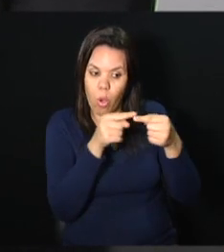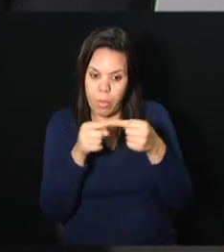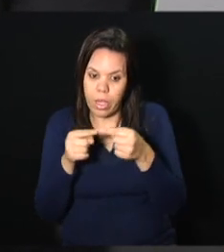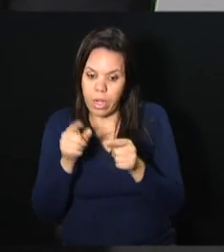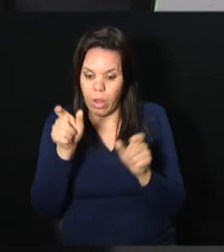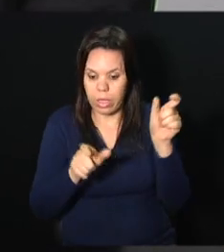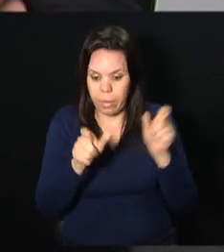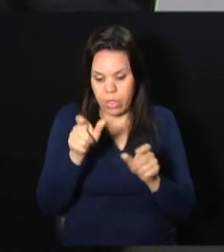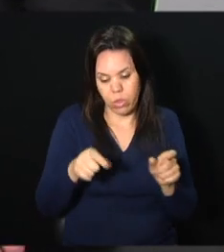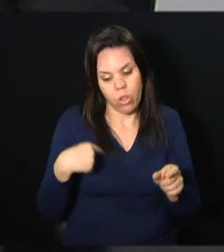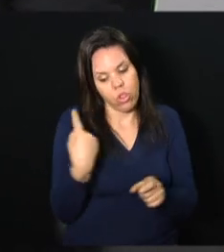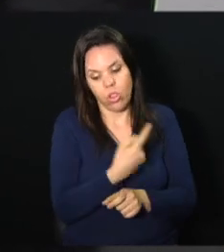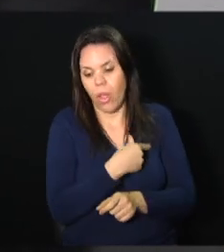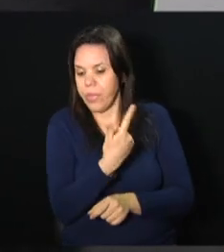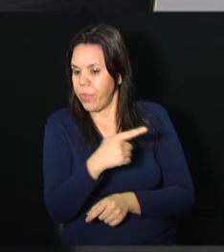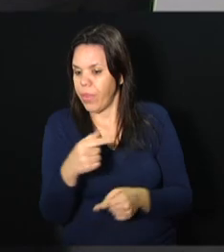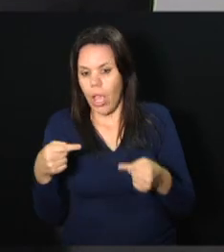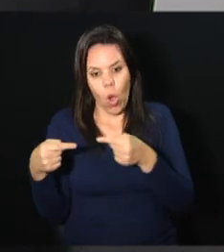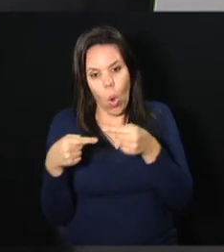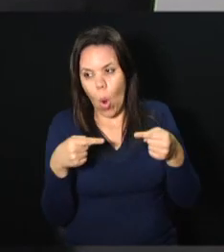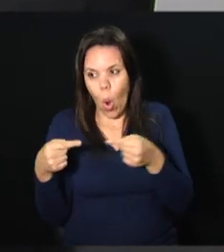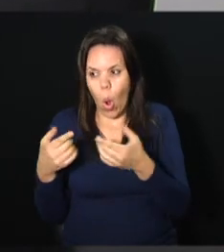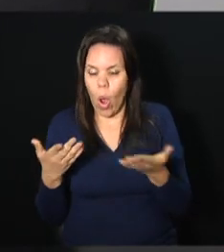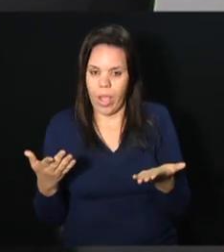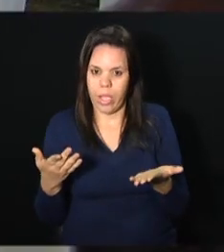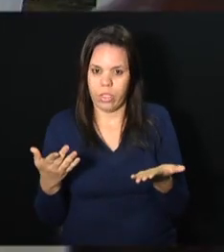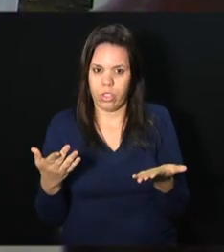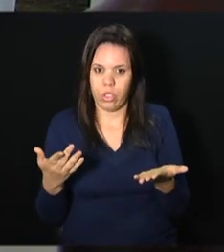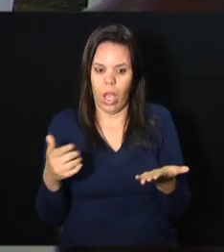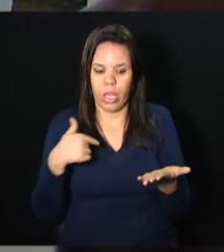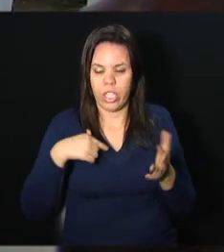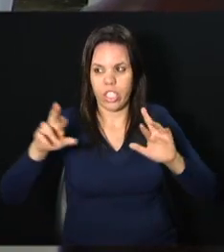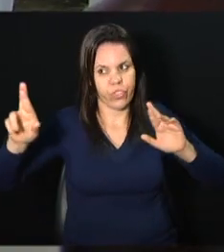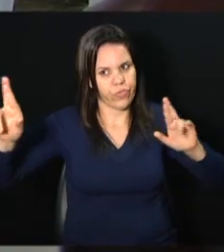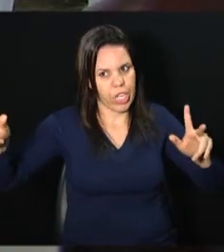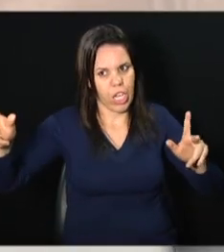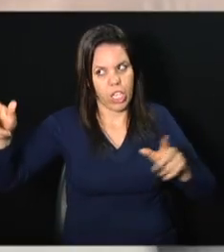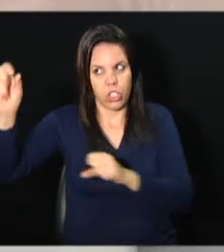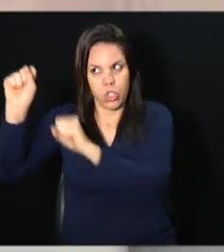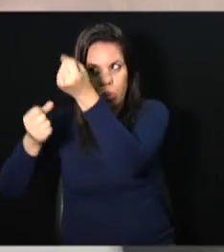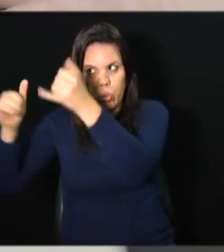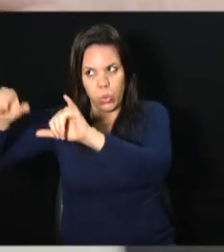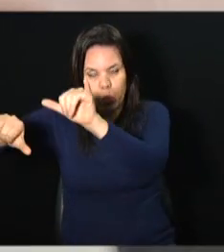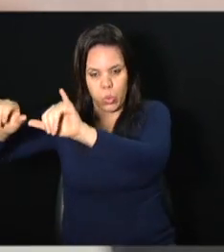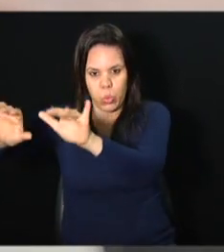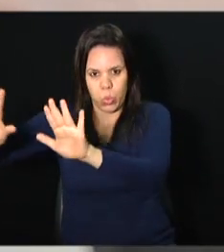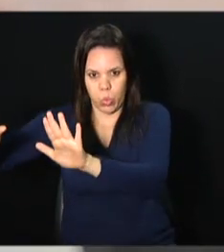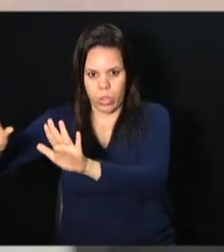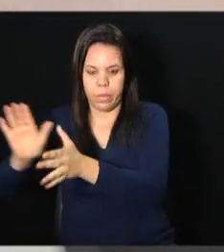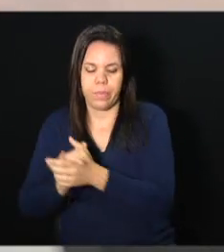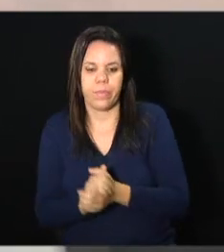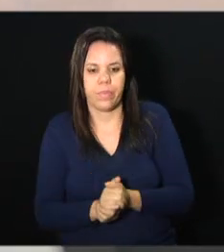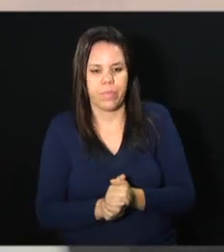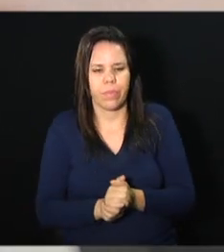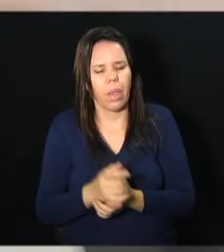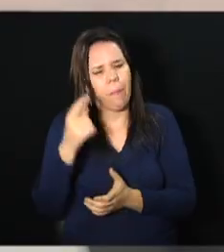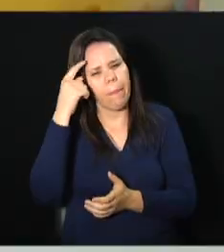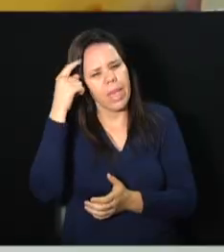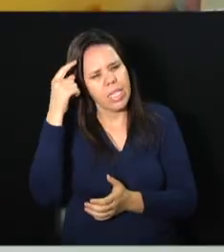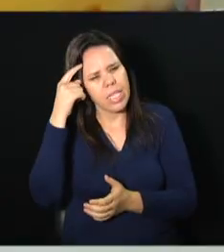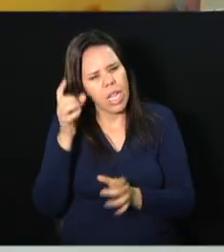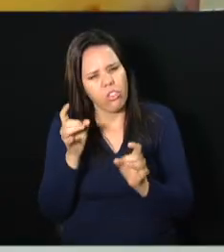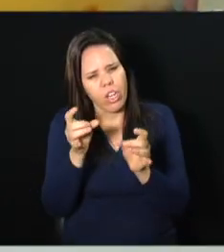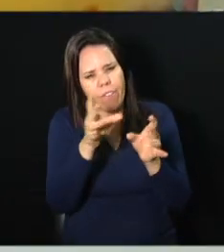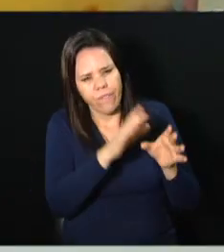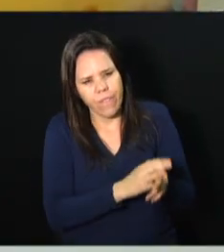concorrentes. Eles têm o nicho de mercado deles, nós temos o nosso. Pensando no mercado e se preparando para o futuro dos medicamentos